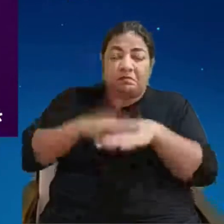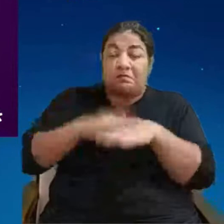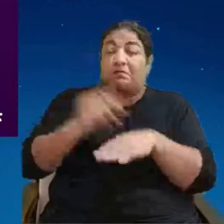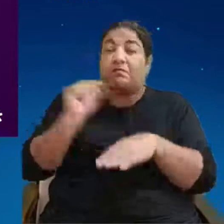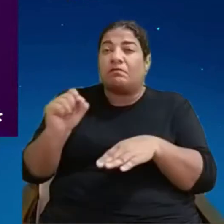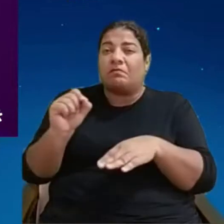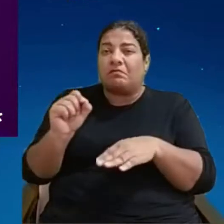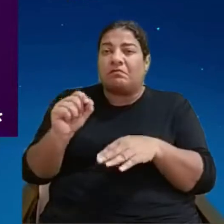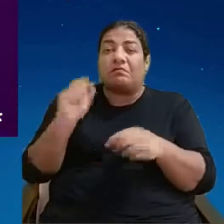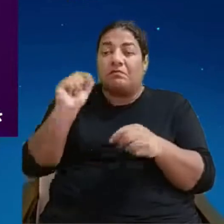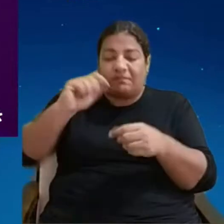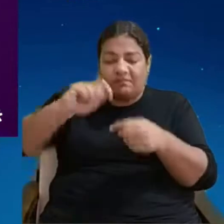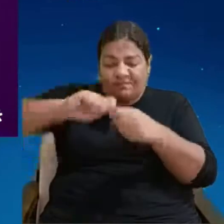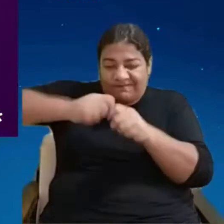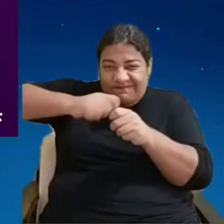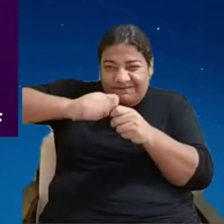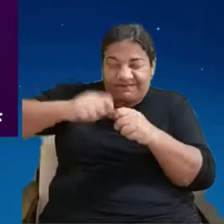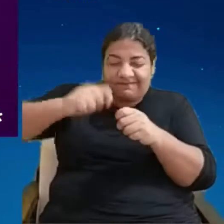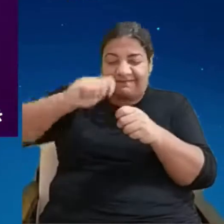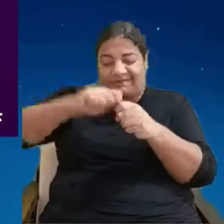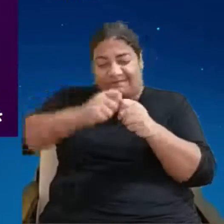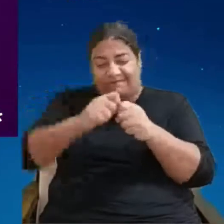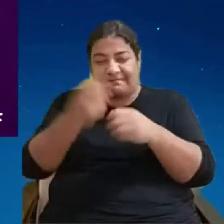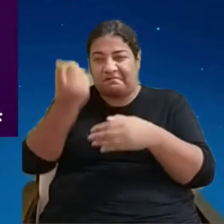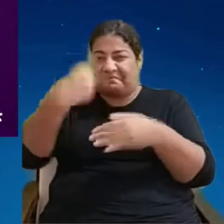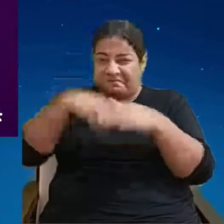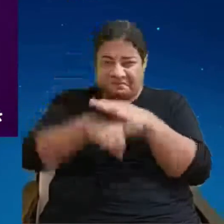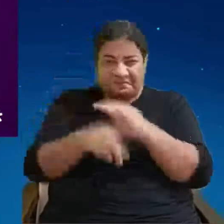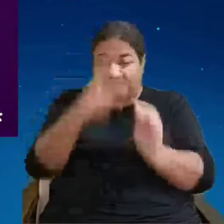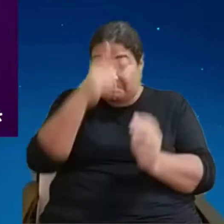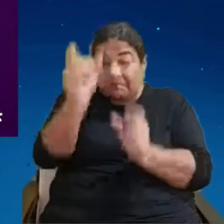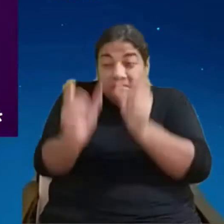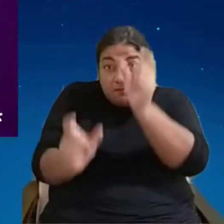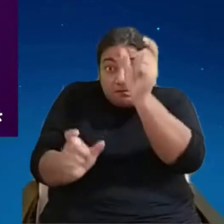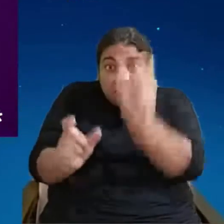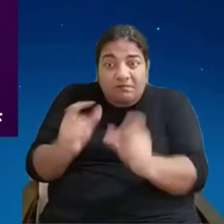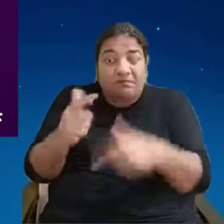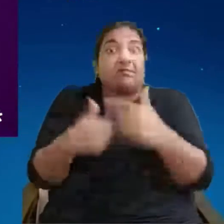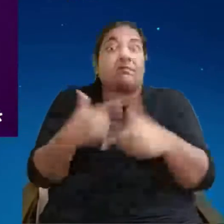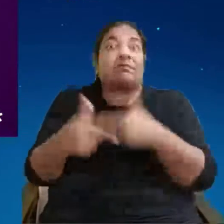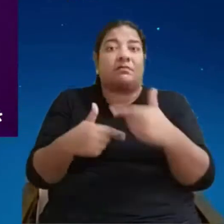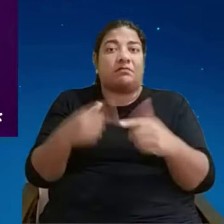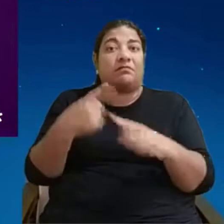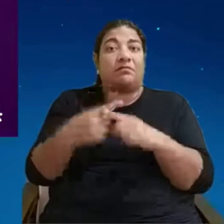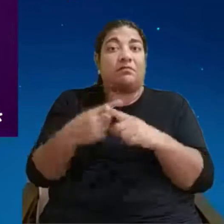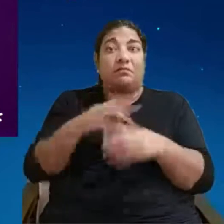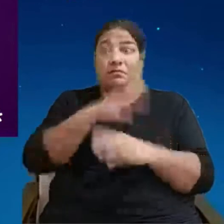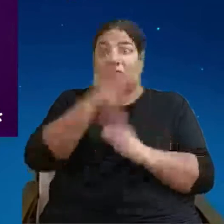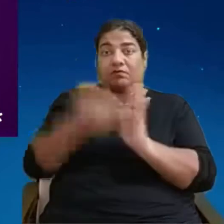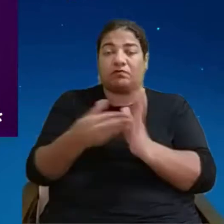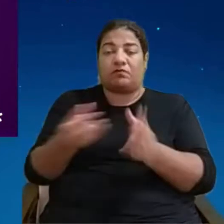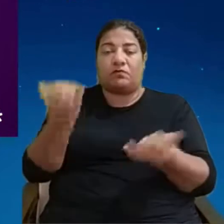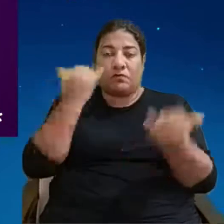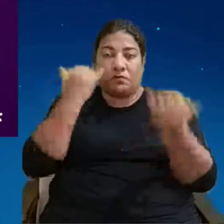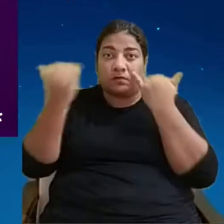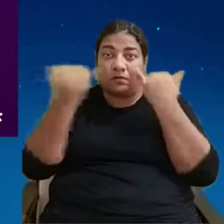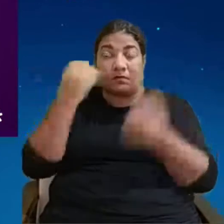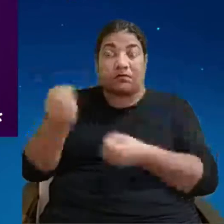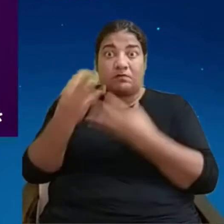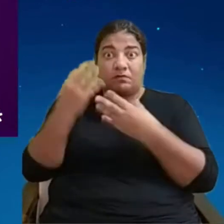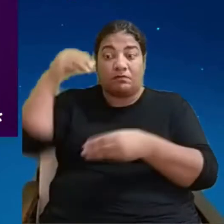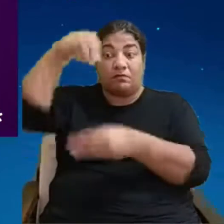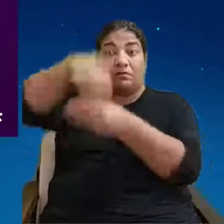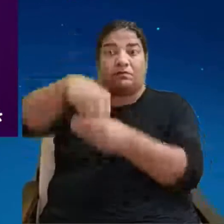qual foi o designer através do uso do blockchain. Então, vocês que mexem com coisas valiosas, isso é fantástico.